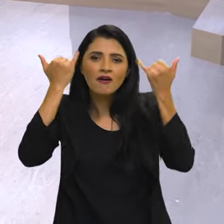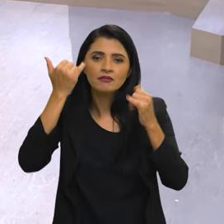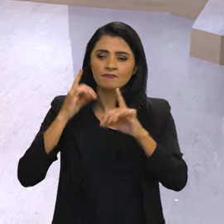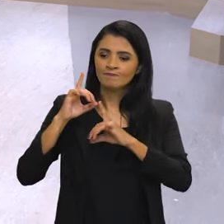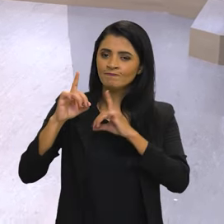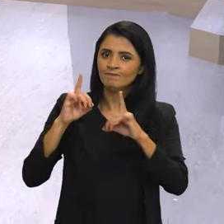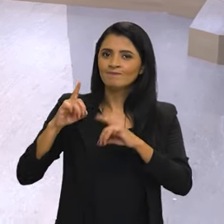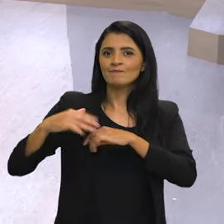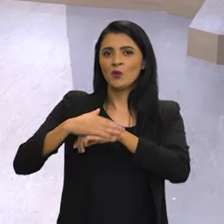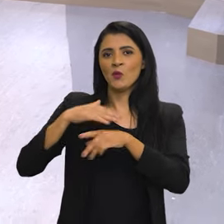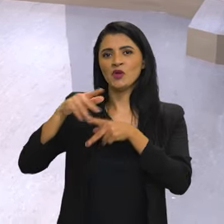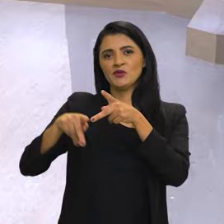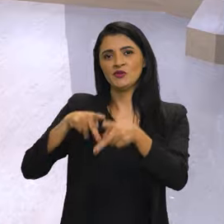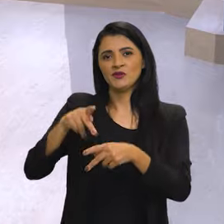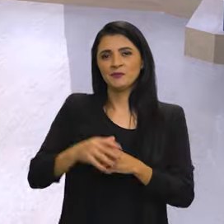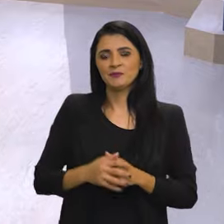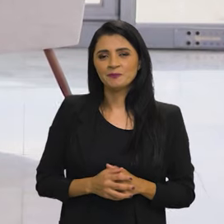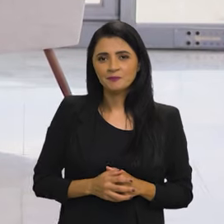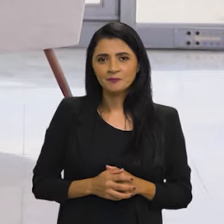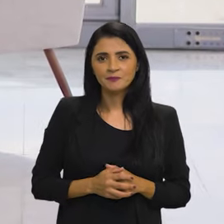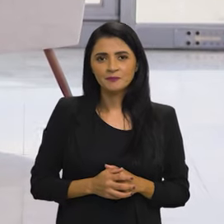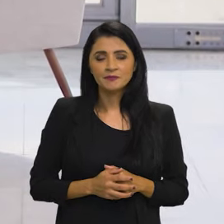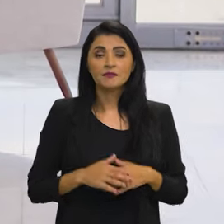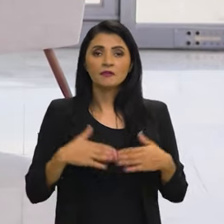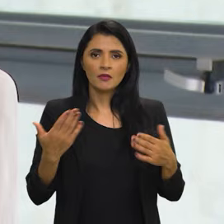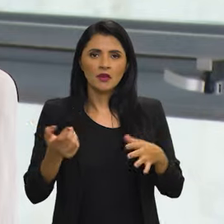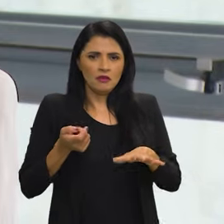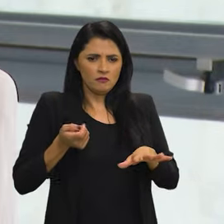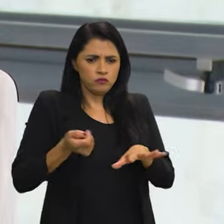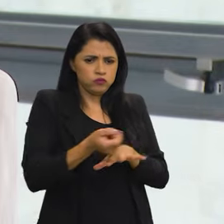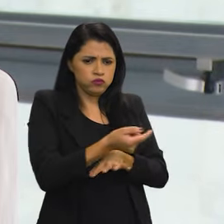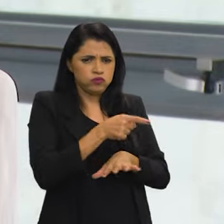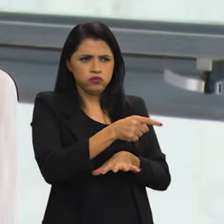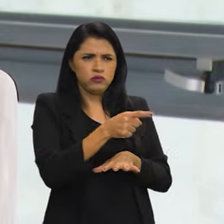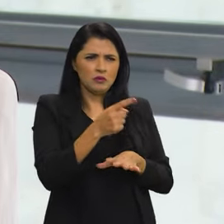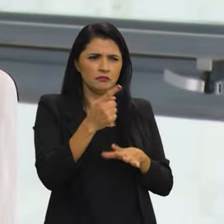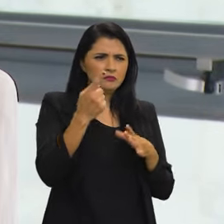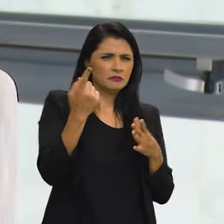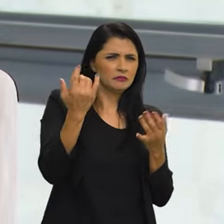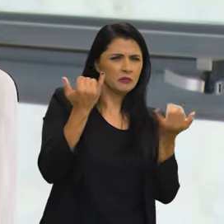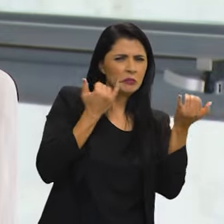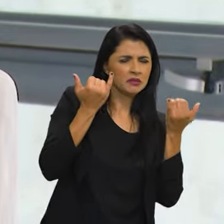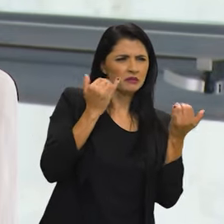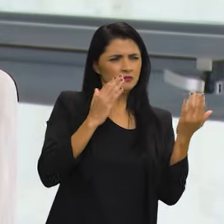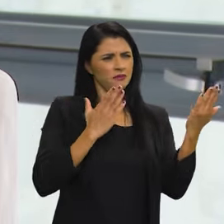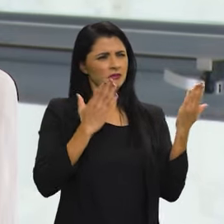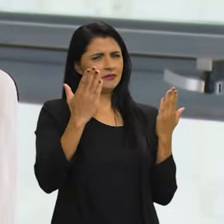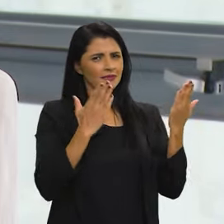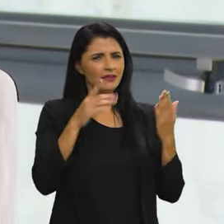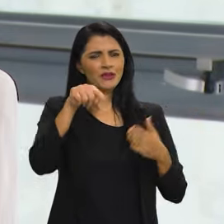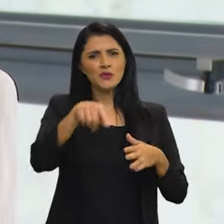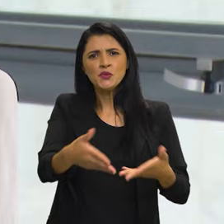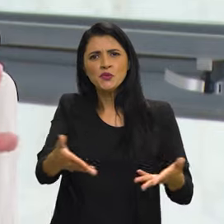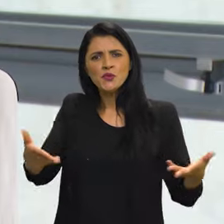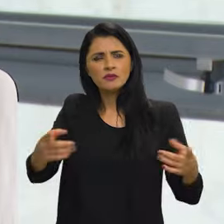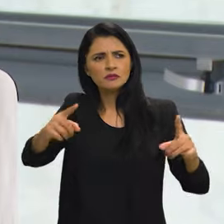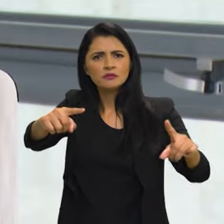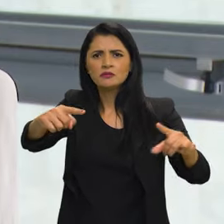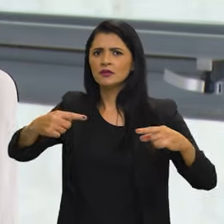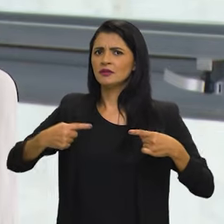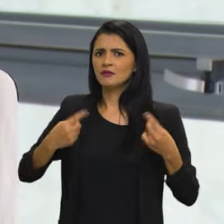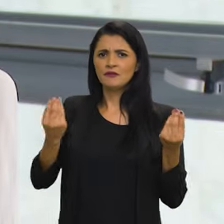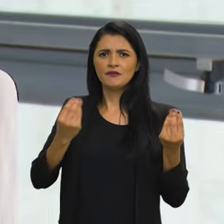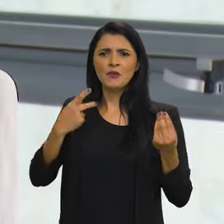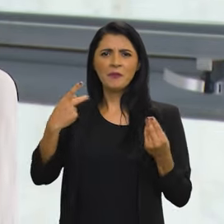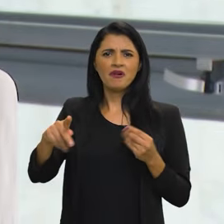transparência e o diálogo com a sociedade. Esse fenômeno das fake news da desinformação hoje é um enorme